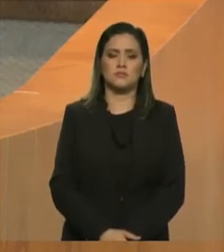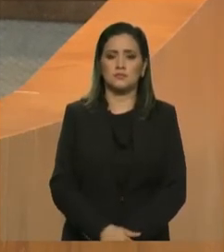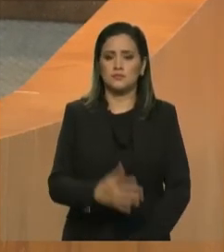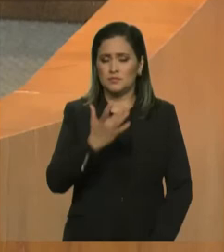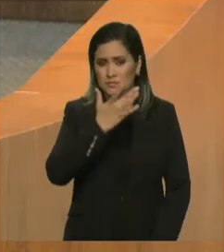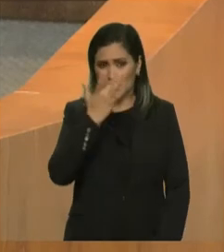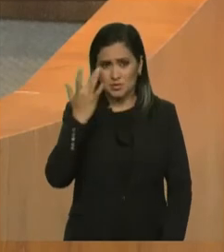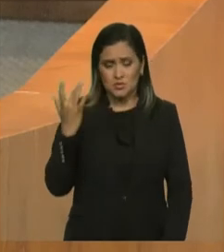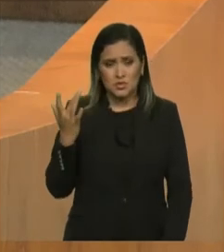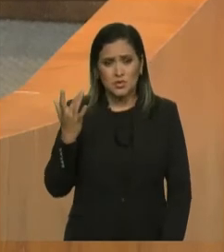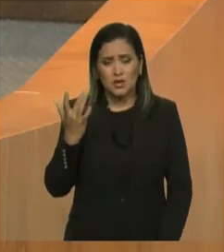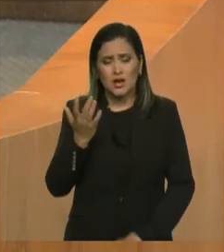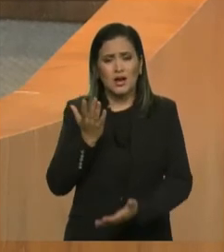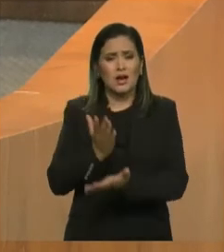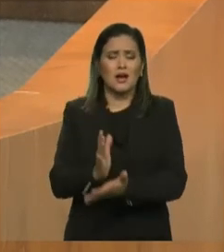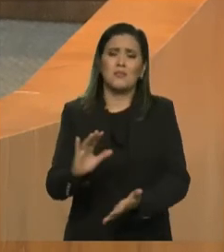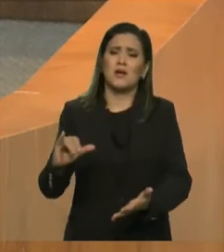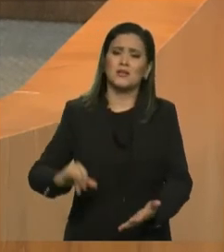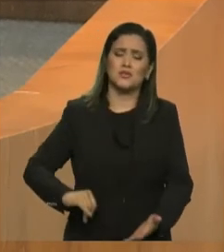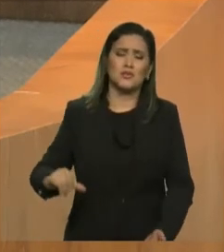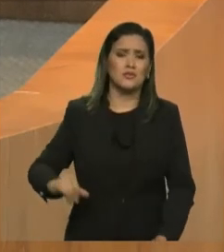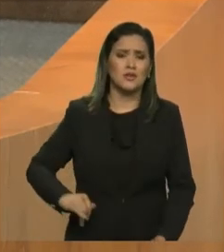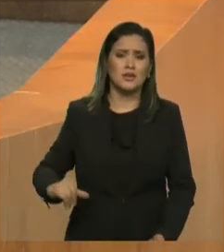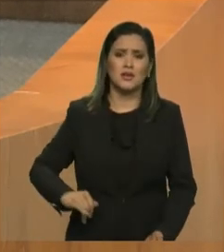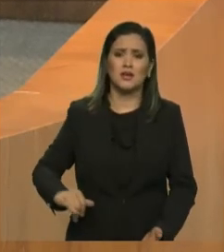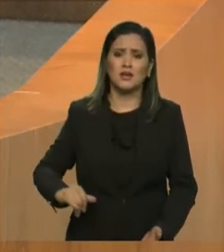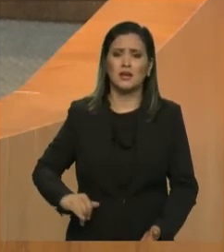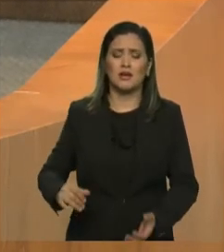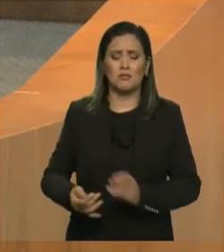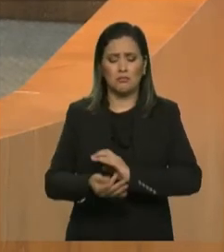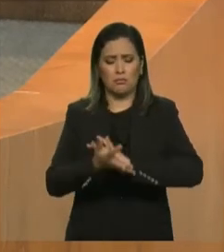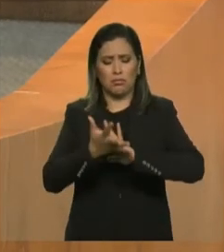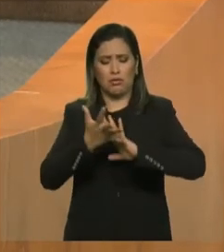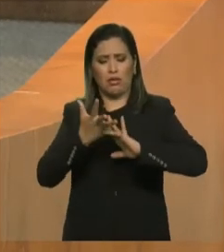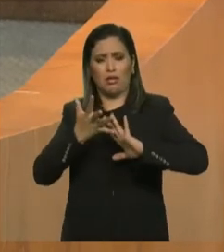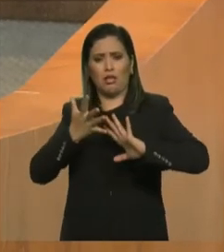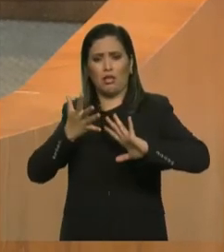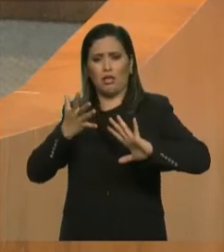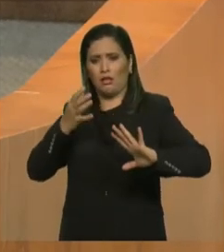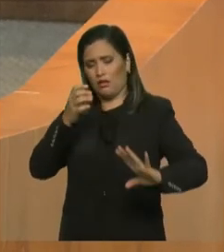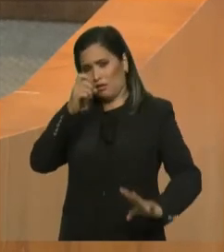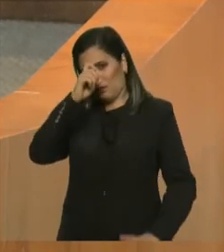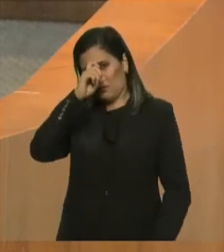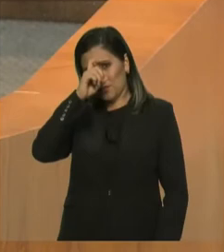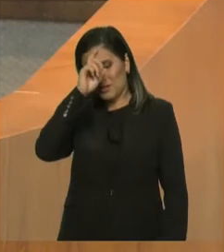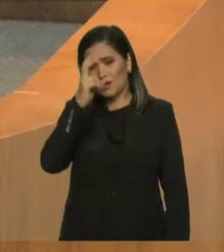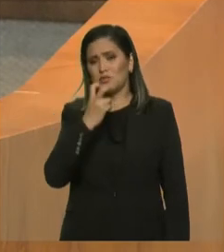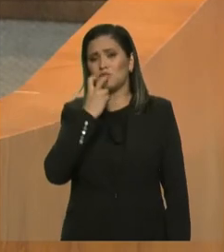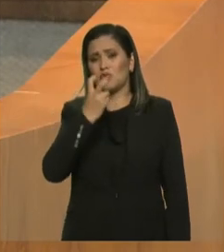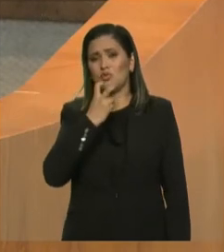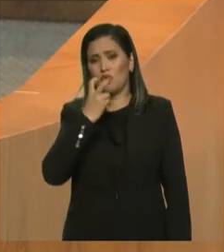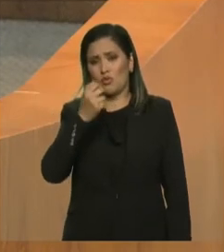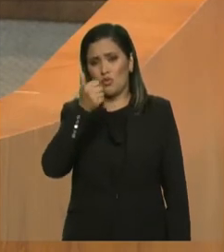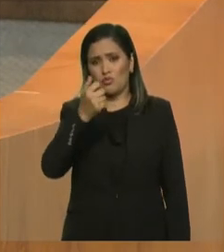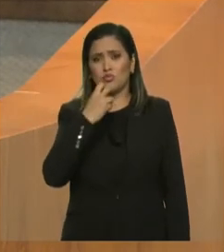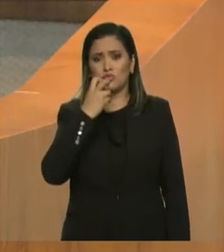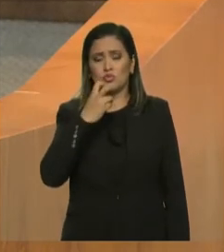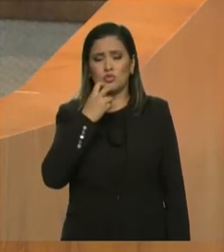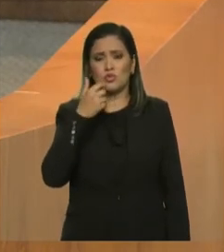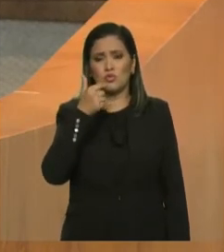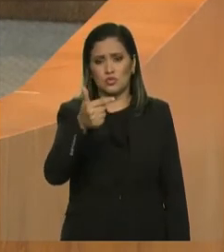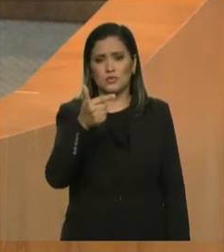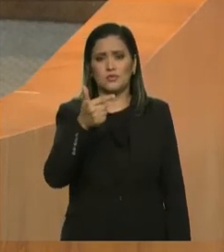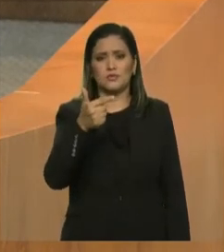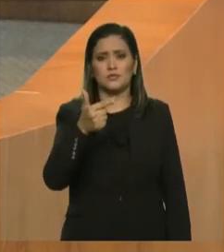mais na fila do corredor, no hospital Socorrão 1, no hospital Socorrão 2. Que as